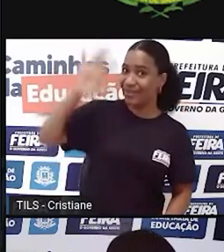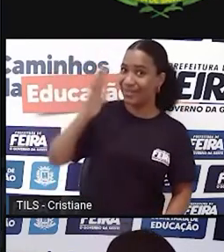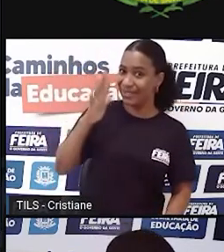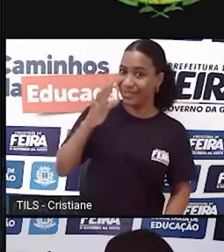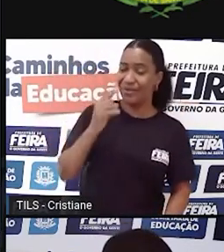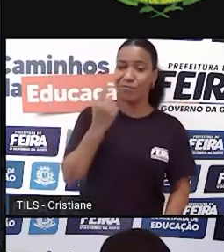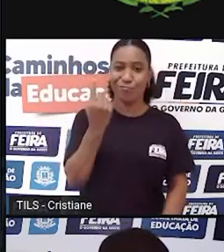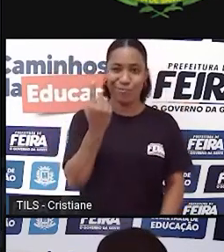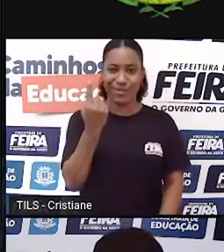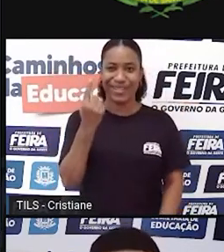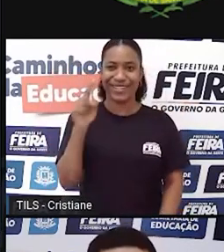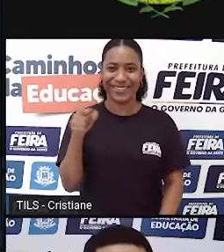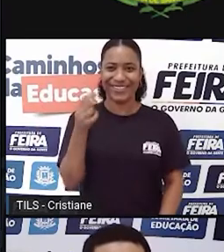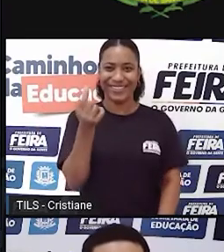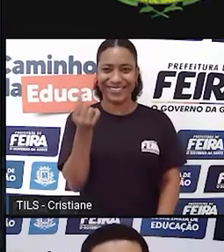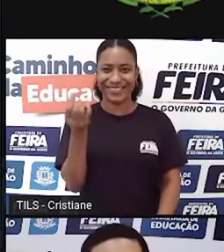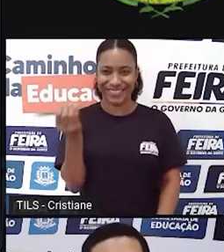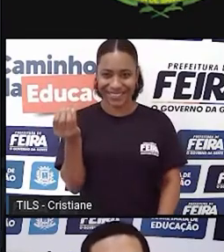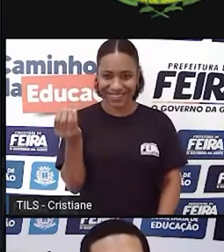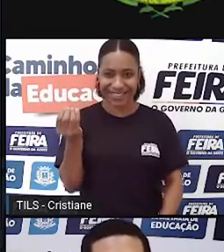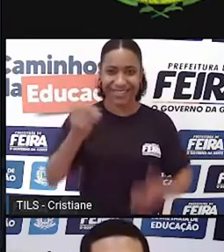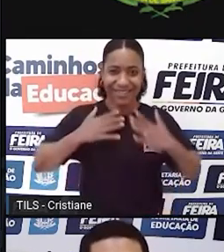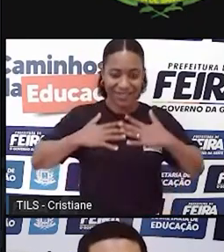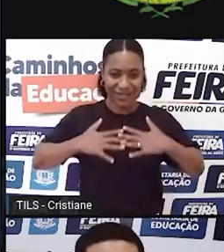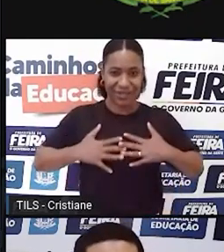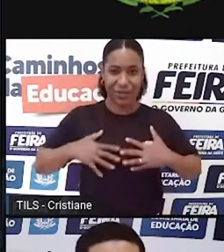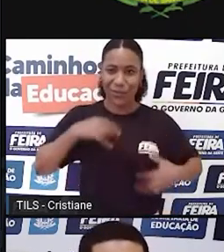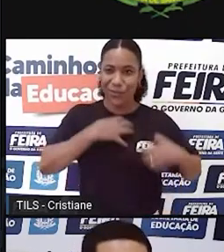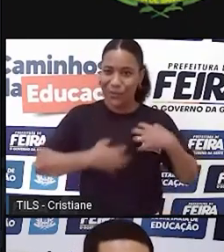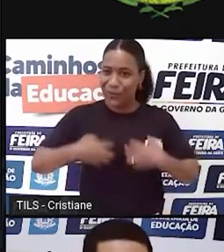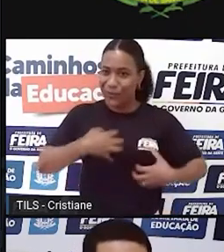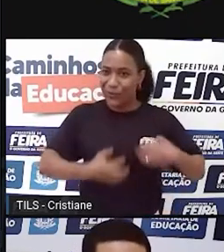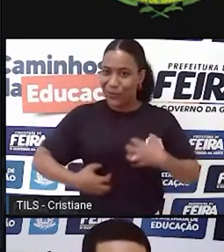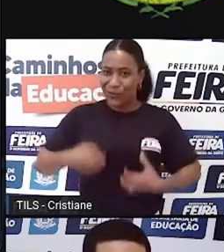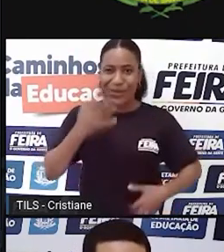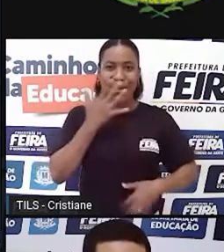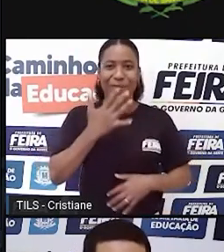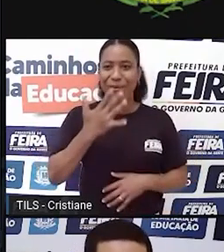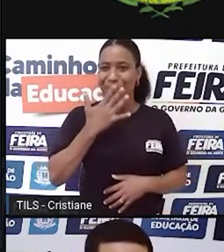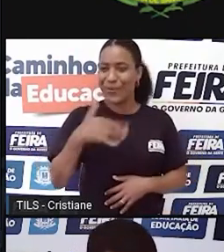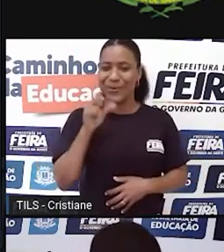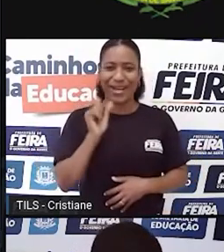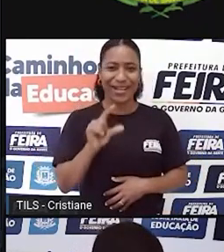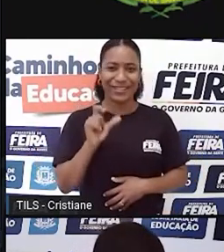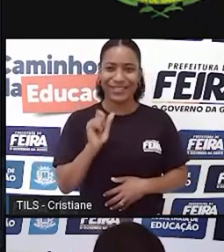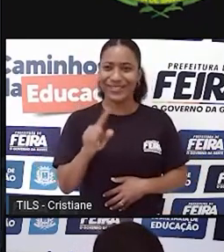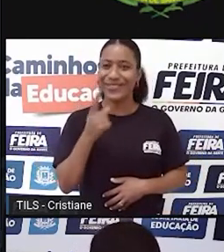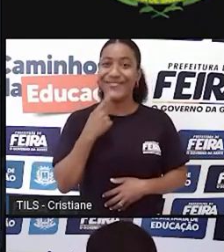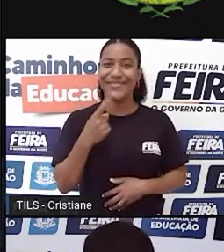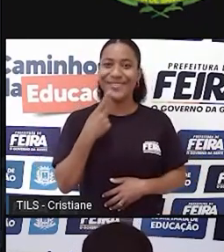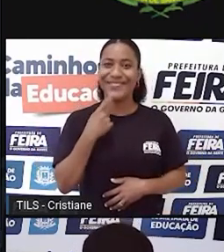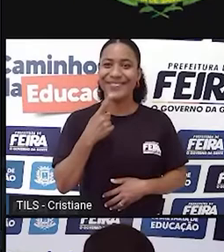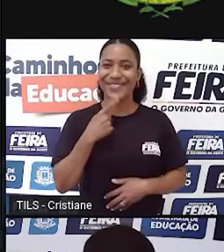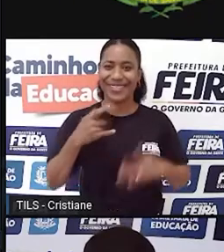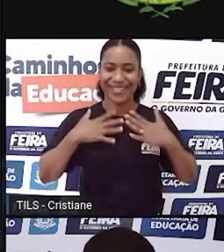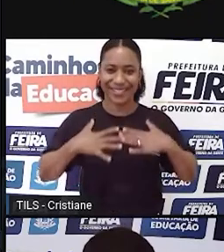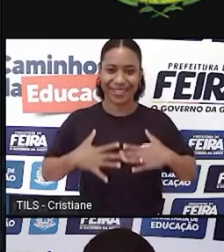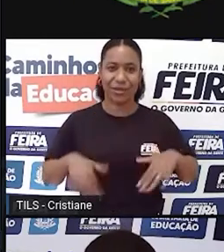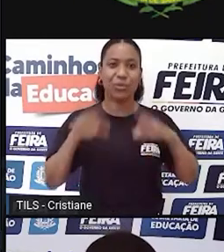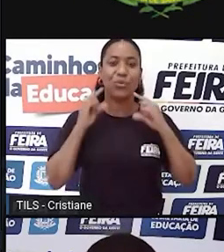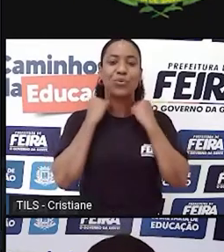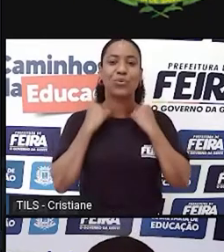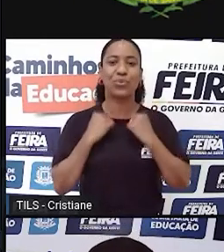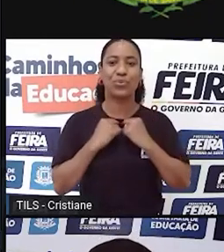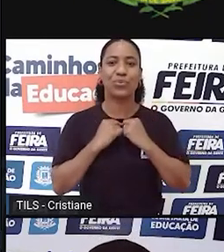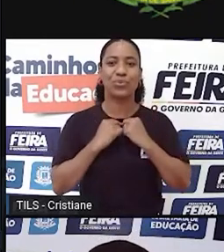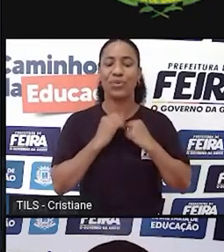Estou vestindo um vestido colorido, com azul, vermelho, dois colares, um de